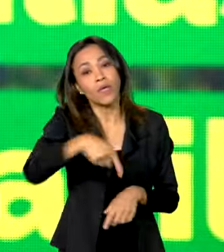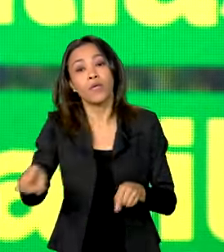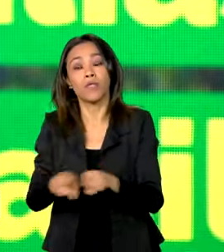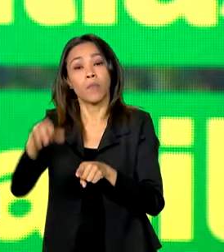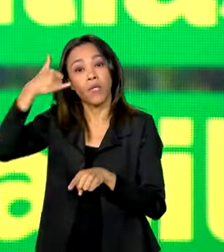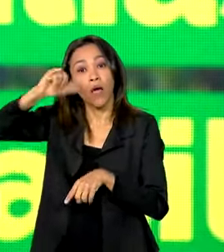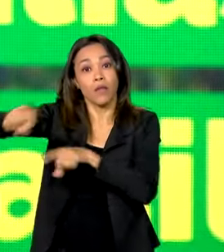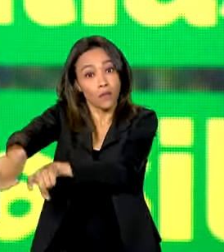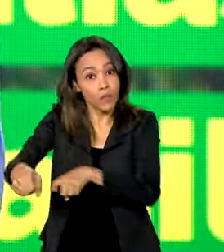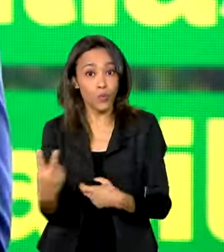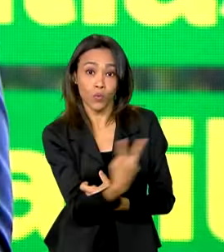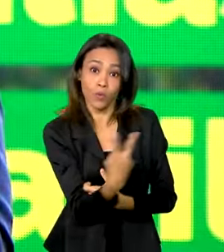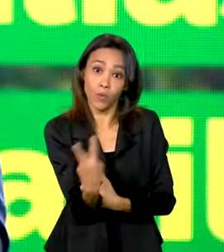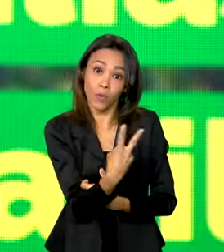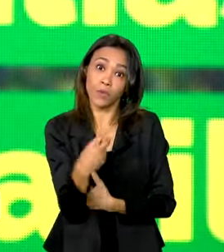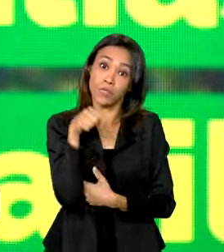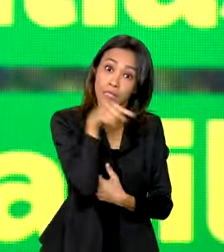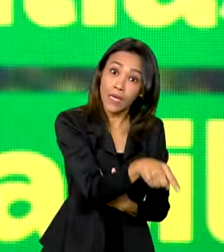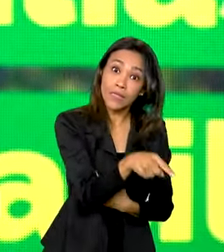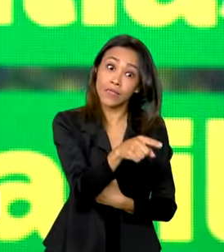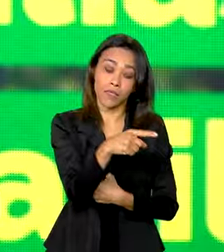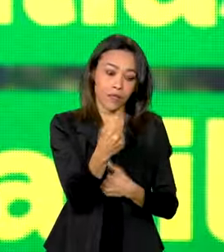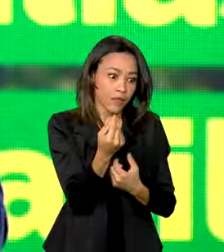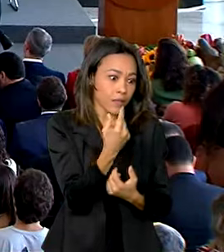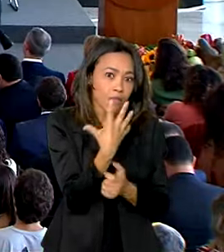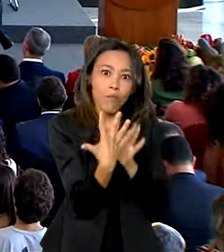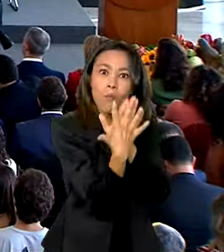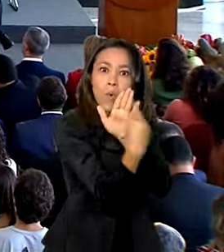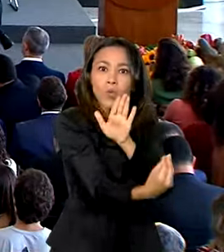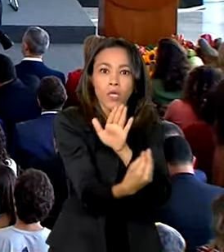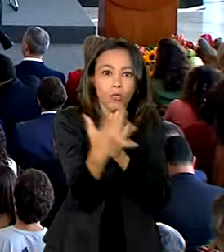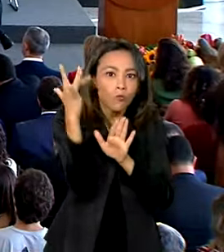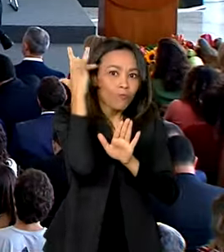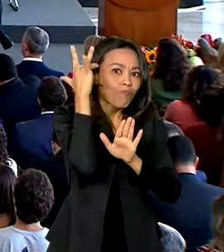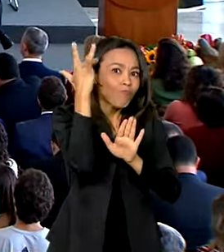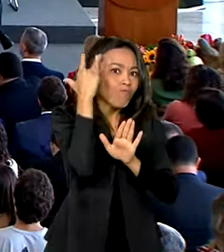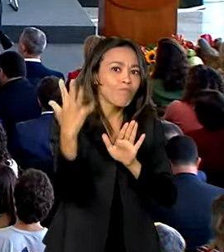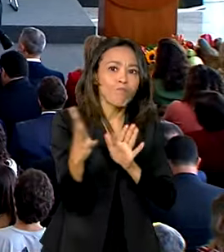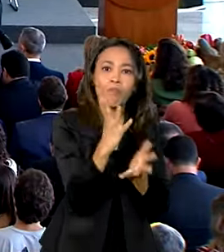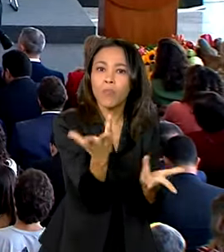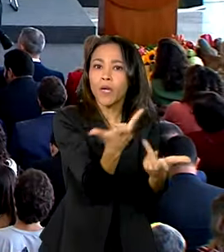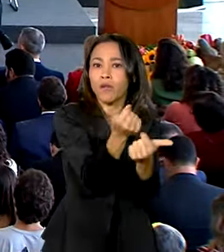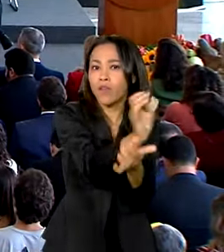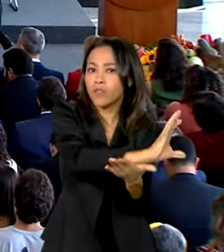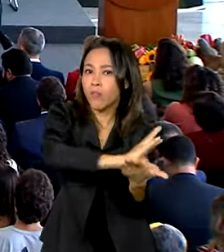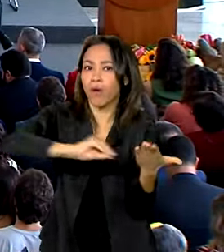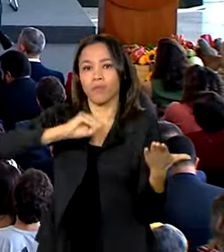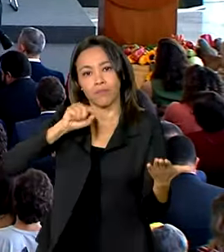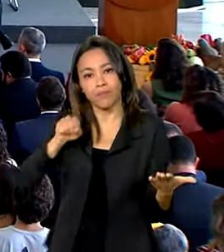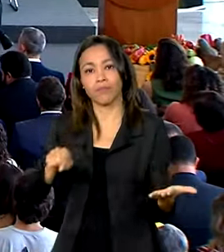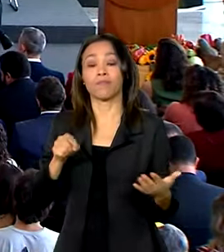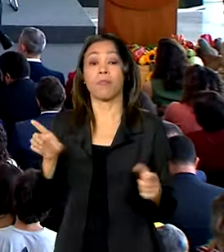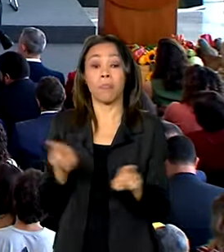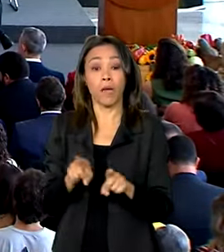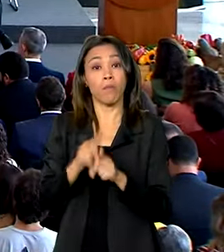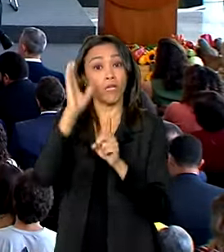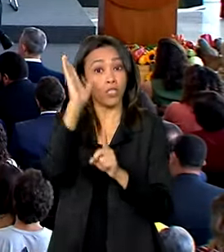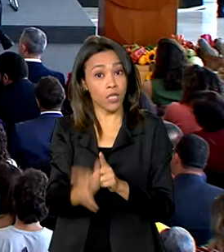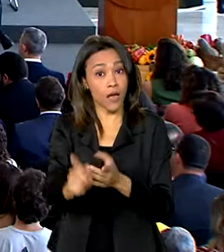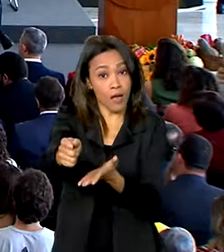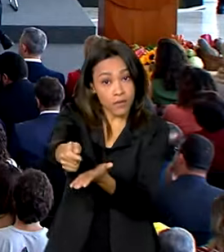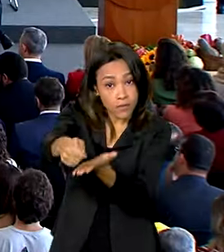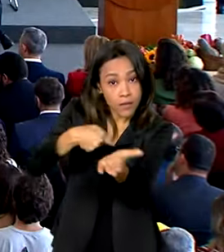rica em exemplos sustentáveis Brasil afora. Durante a cerimônia, também foram assinados acordos de cooperação